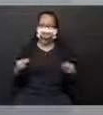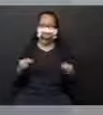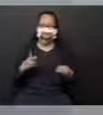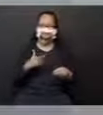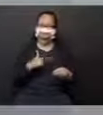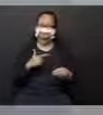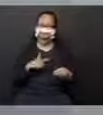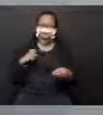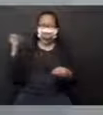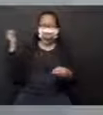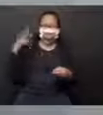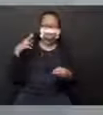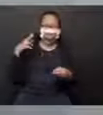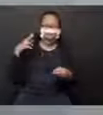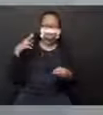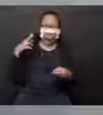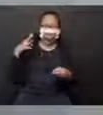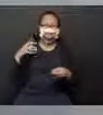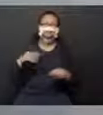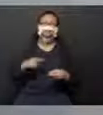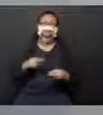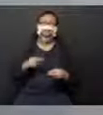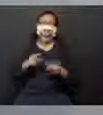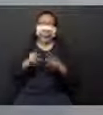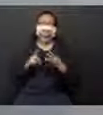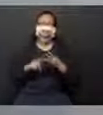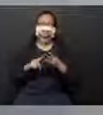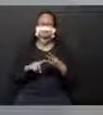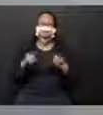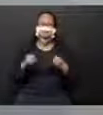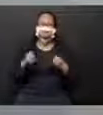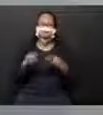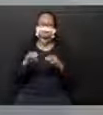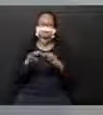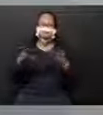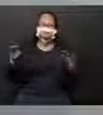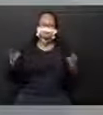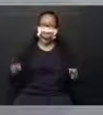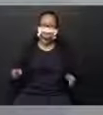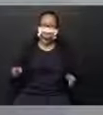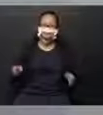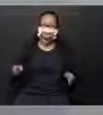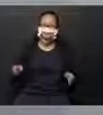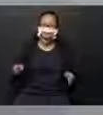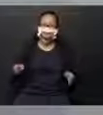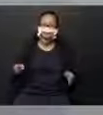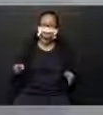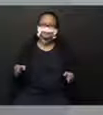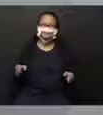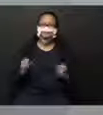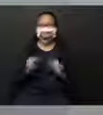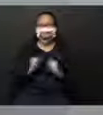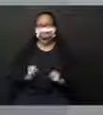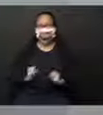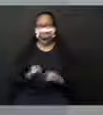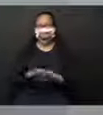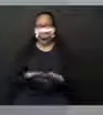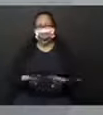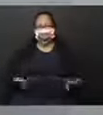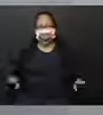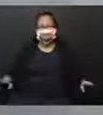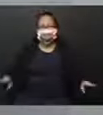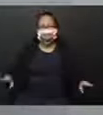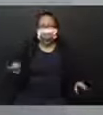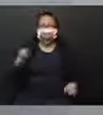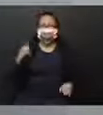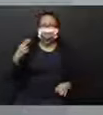anteparo. O anteparo é um local onde nós vamos projetar essa sombra. Pode ser na mesa, pode ser no chão mesmo ou